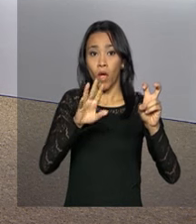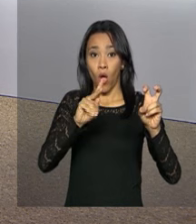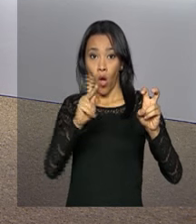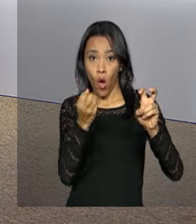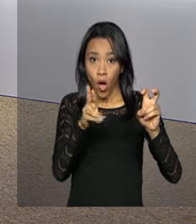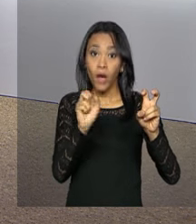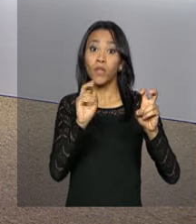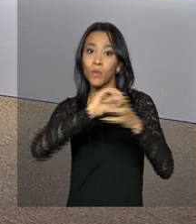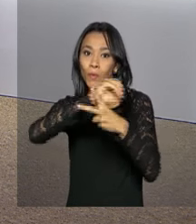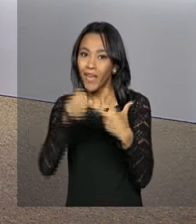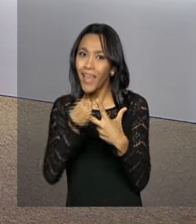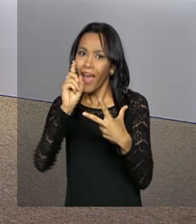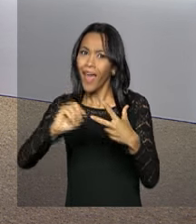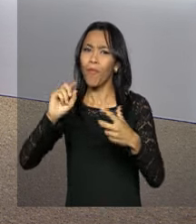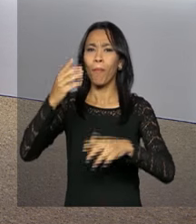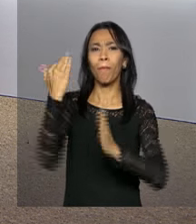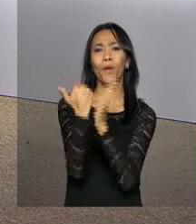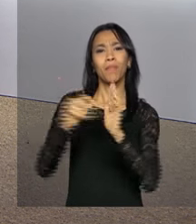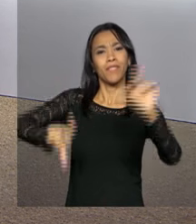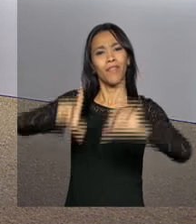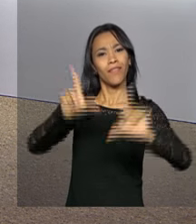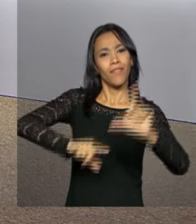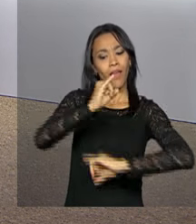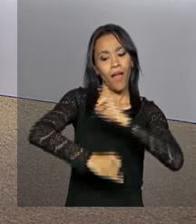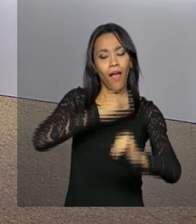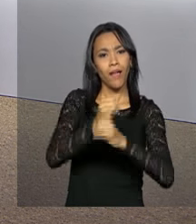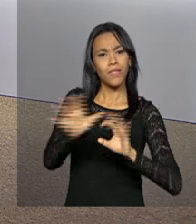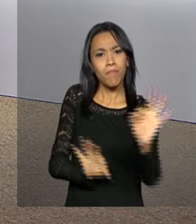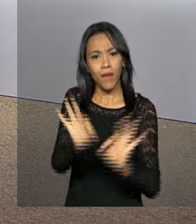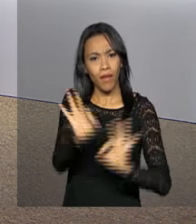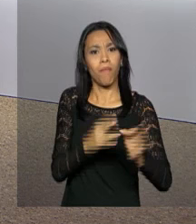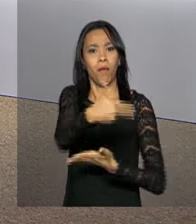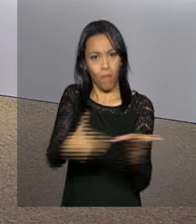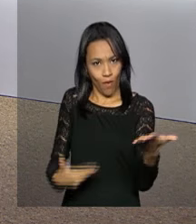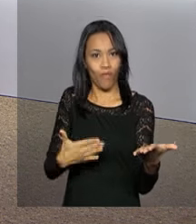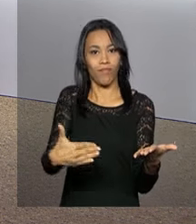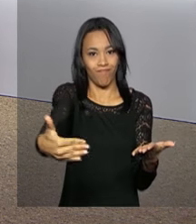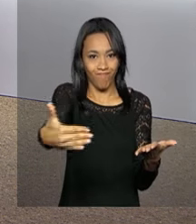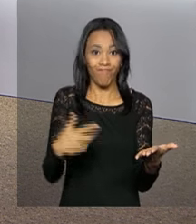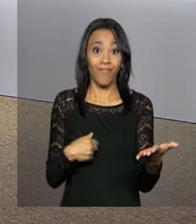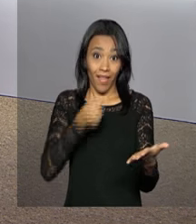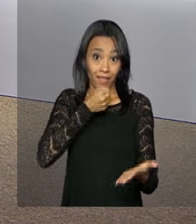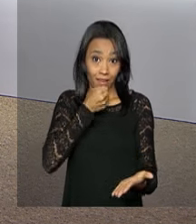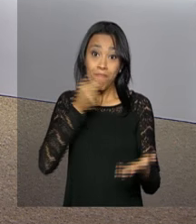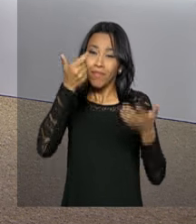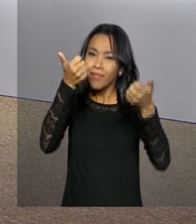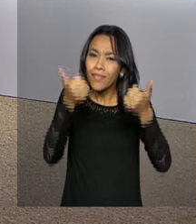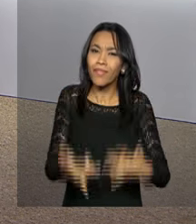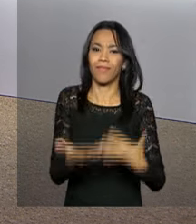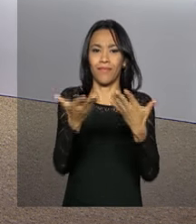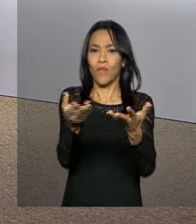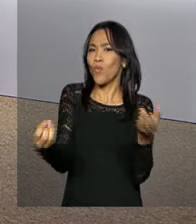online e um programa de TV para ajudar os estudantes a se prepararem para as provas. A repórter Daniela Almeida tem os detalhes